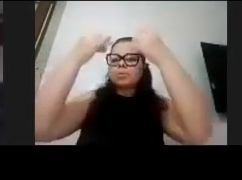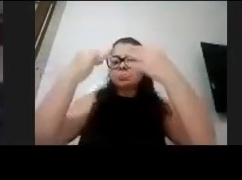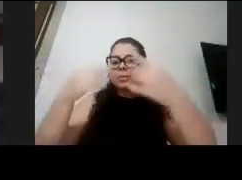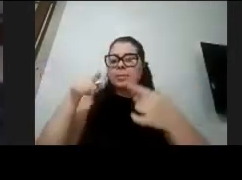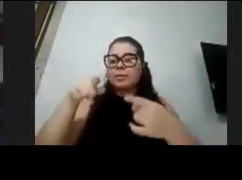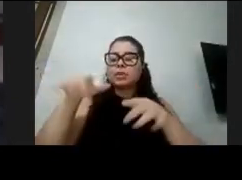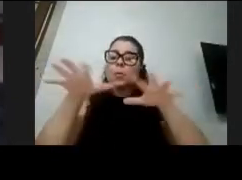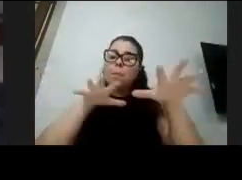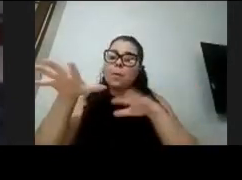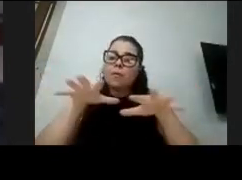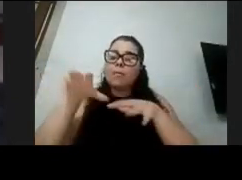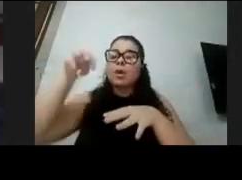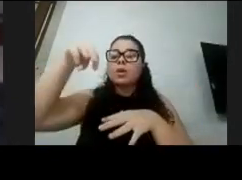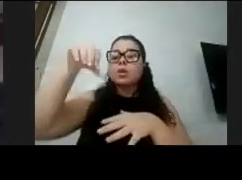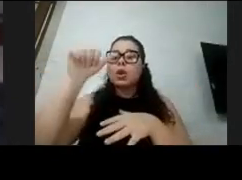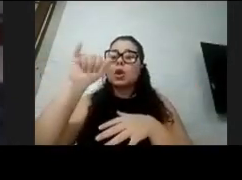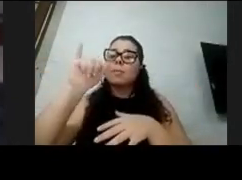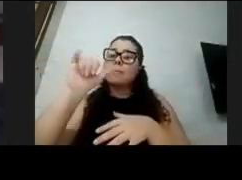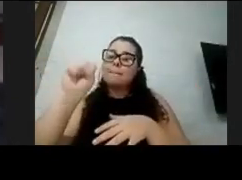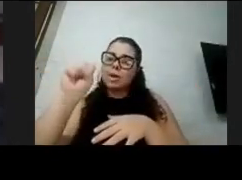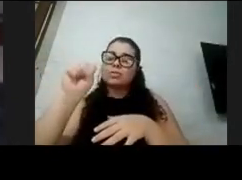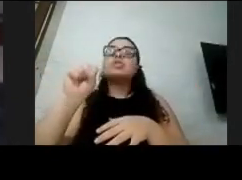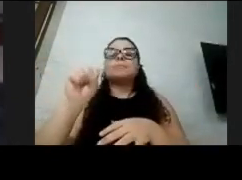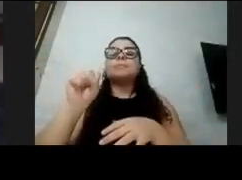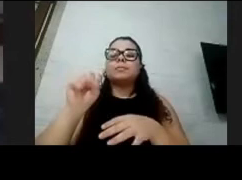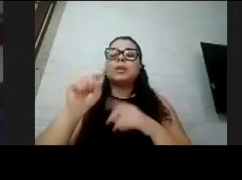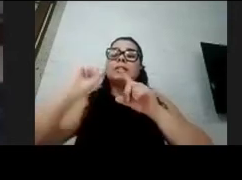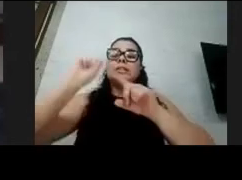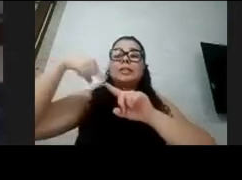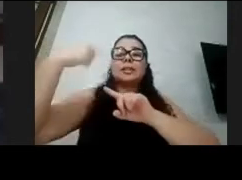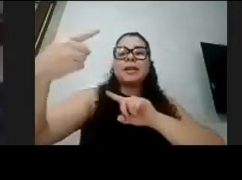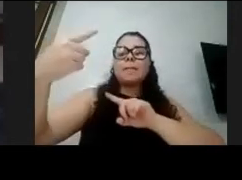gente passa a palavra para a doutora Ana Cláudia, que já está aqui conosco também.